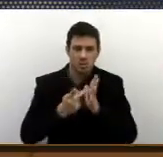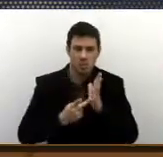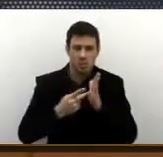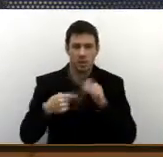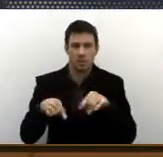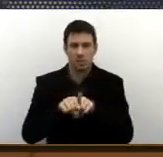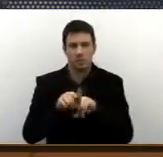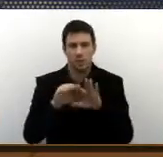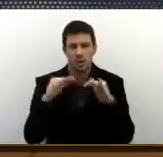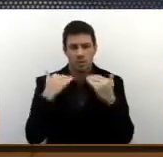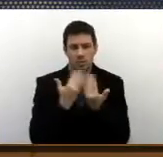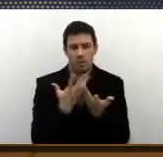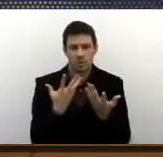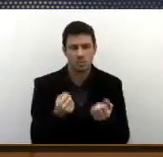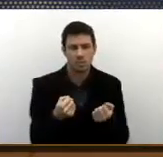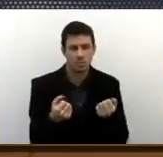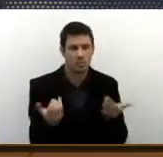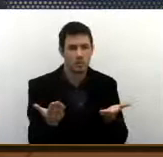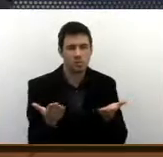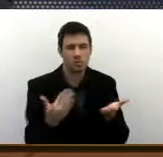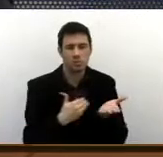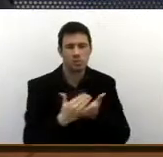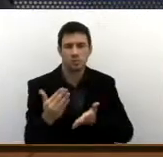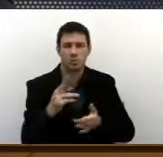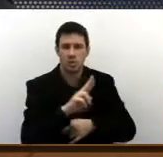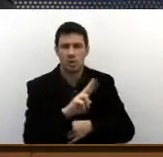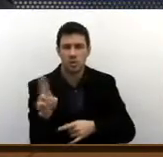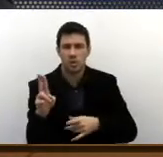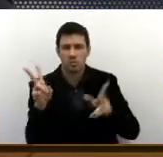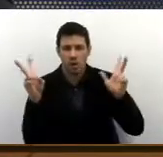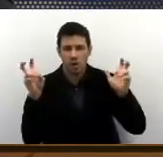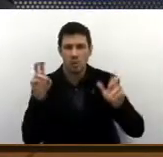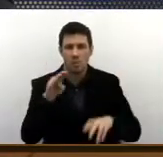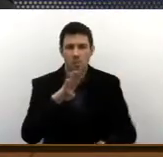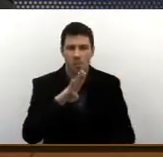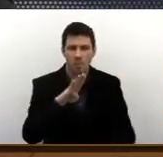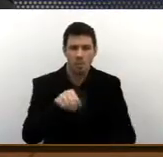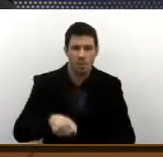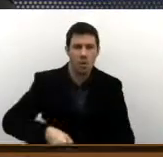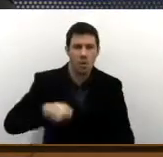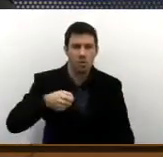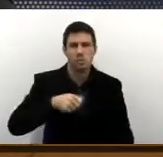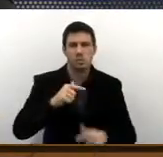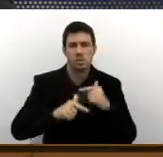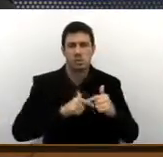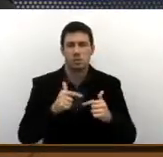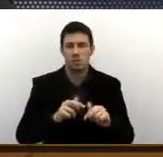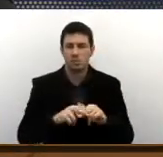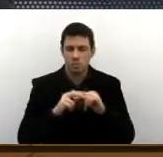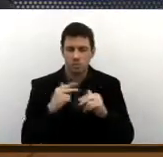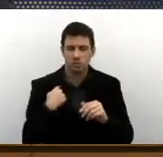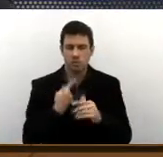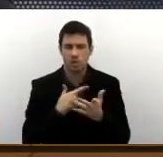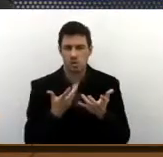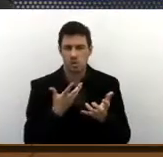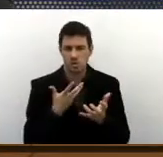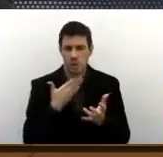aprovou, e hoje o programa chama-se Bolsa Trabalho, por quê? Porque nós queremos aprimorar